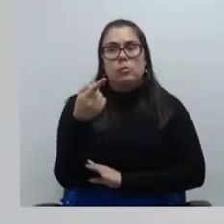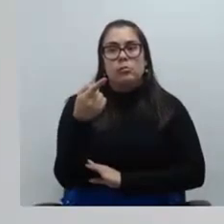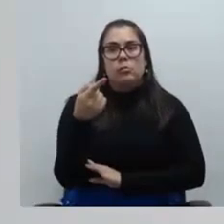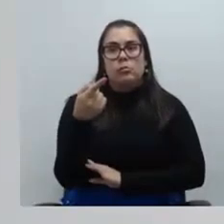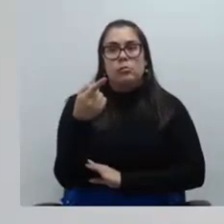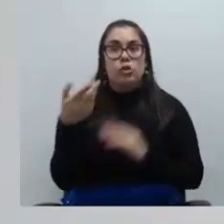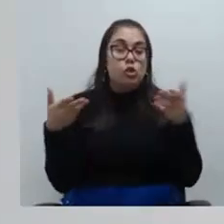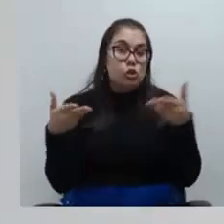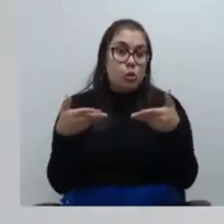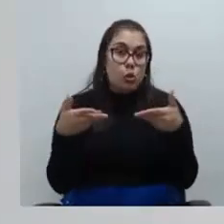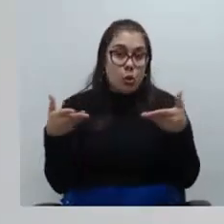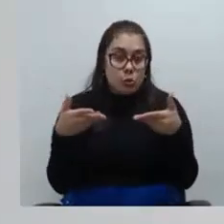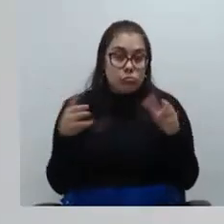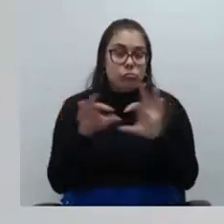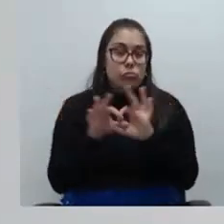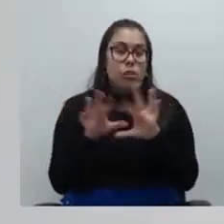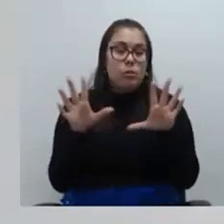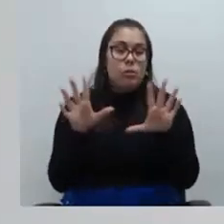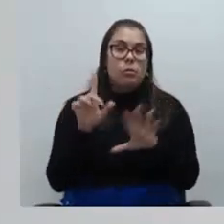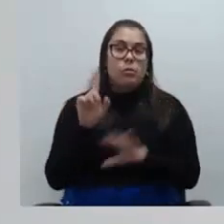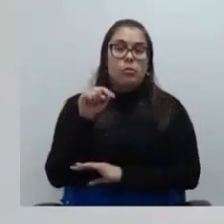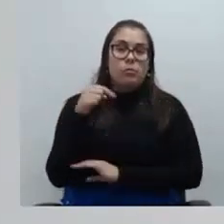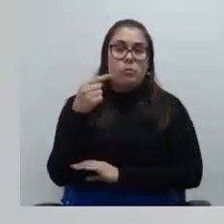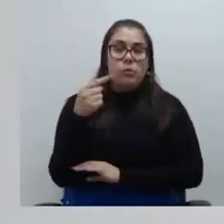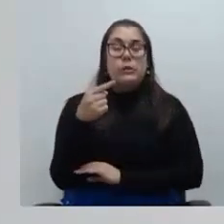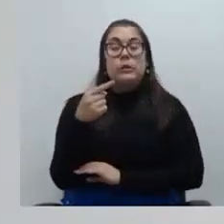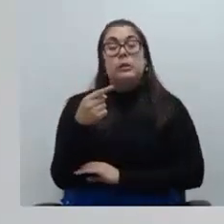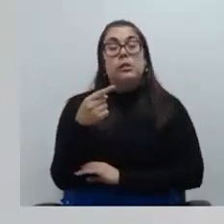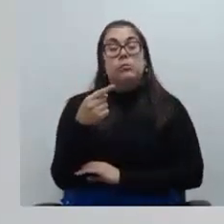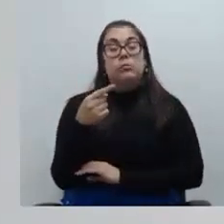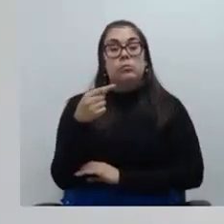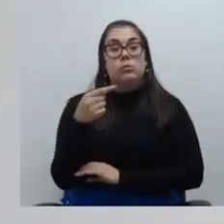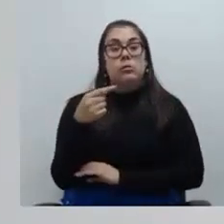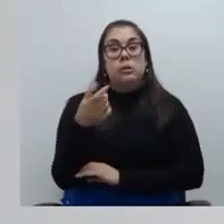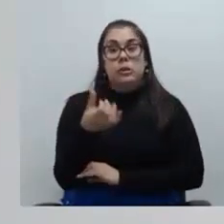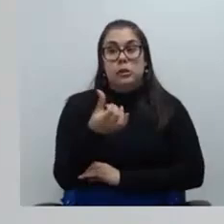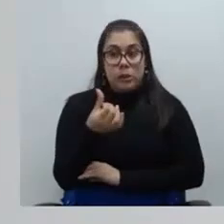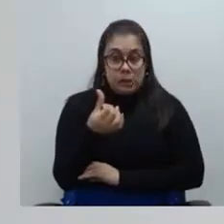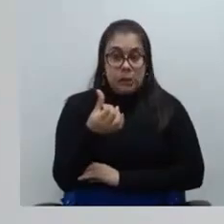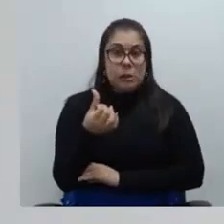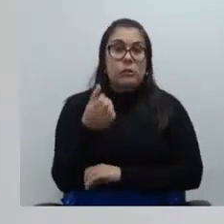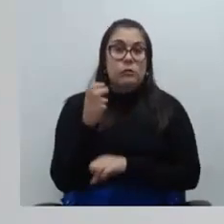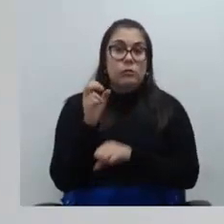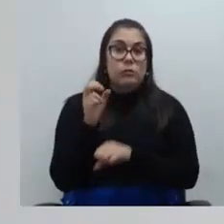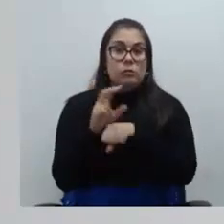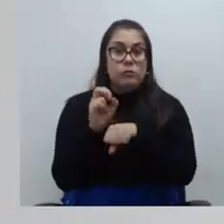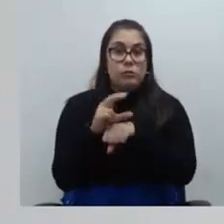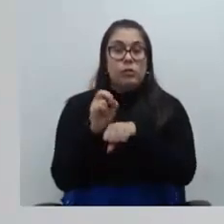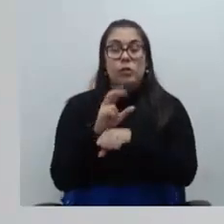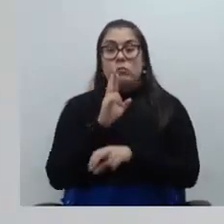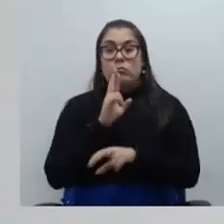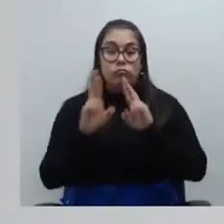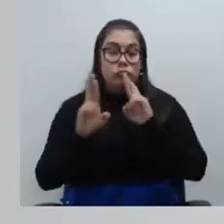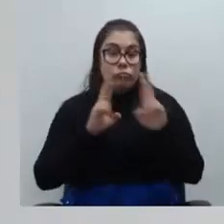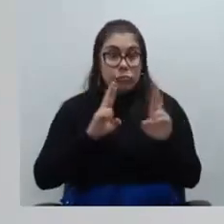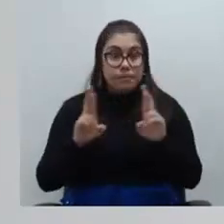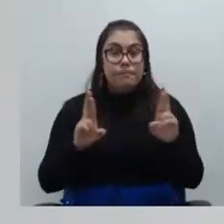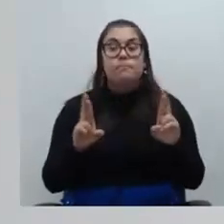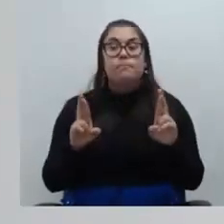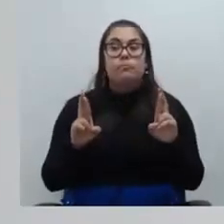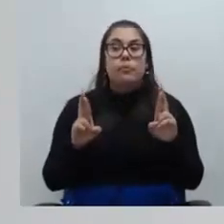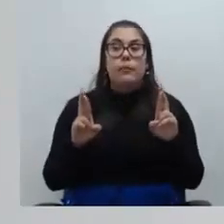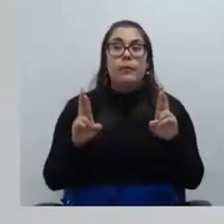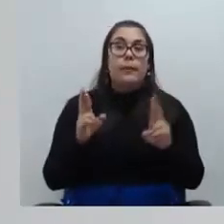a partir de hoje então a gente pretende colocar em remoção esses seis cargos que estarão abertos e resolvendo aí essa questão